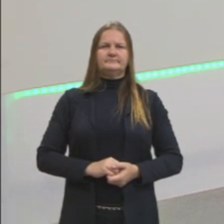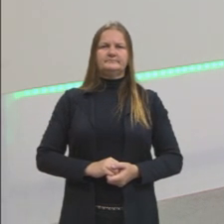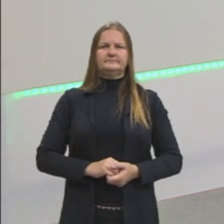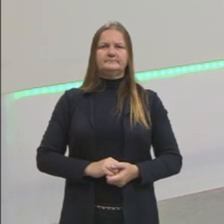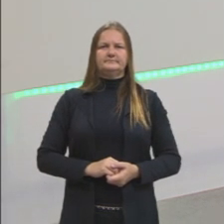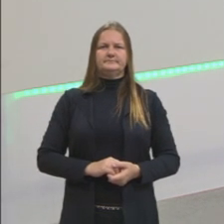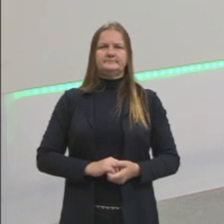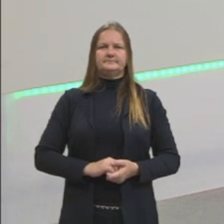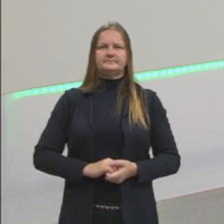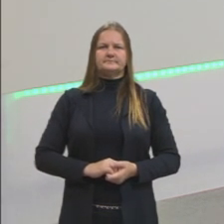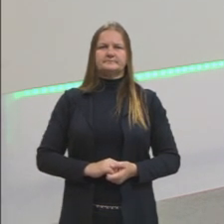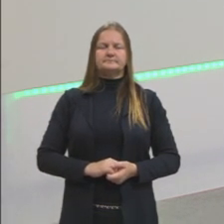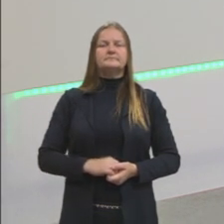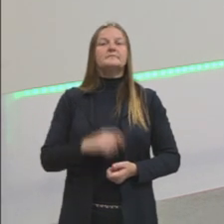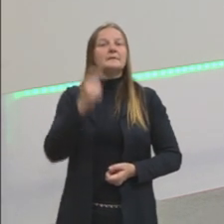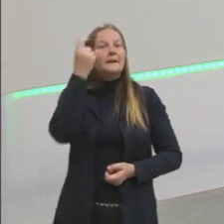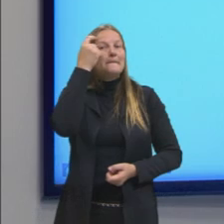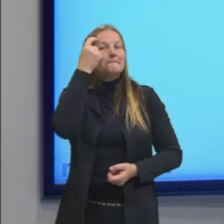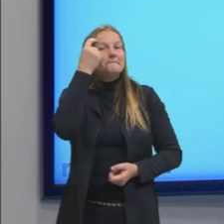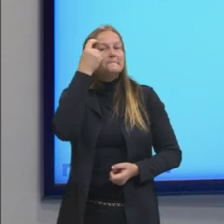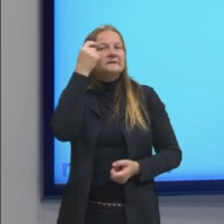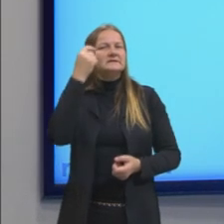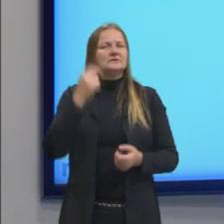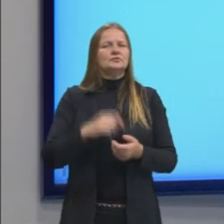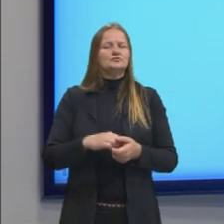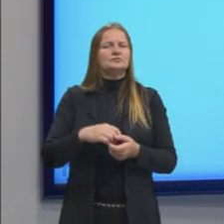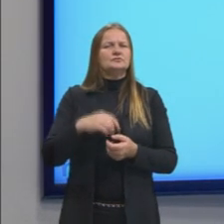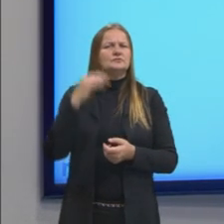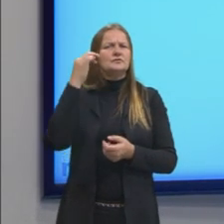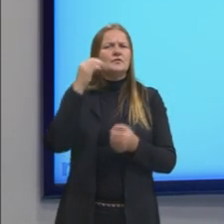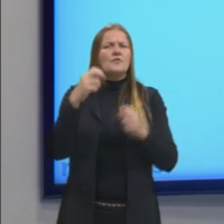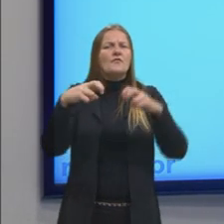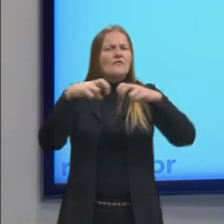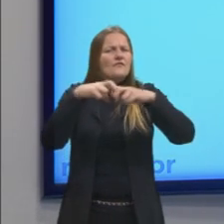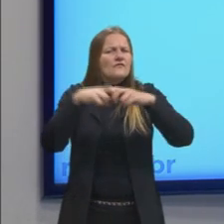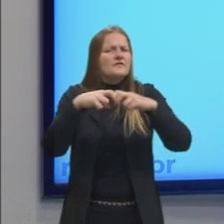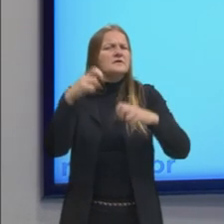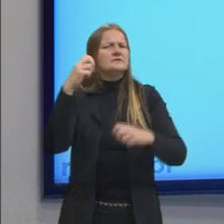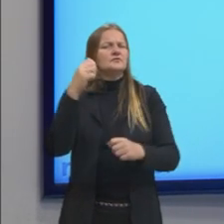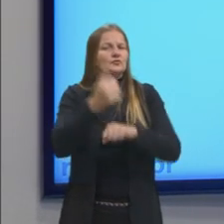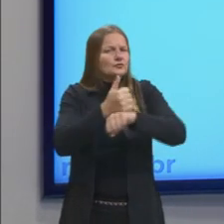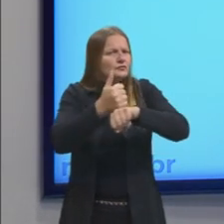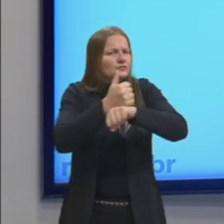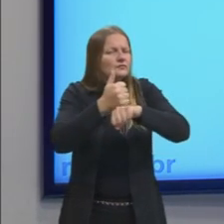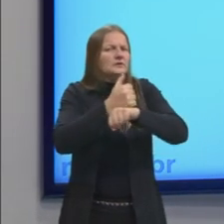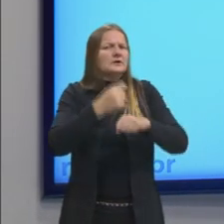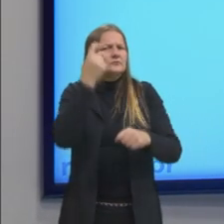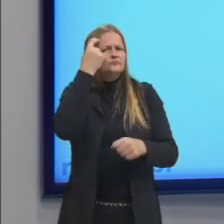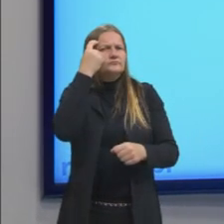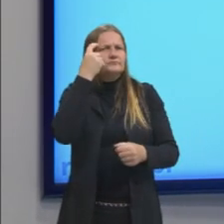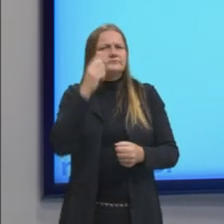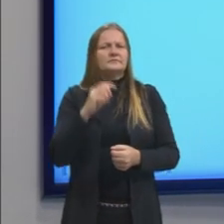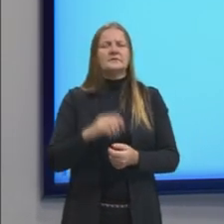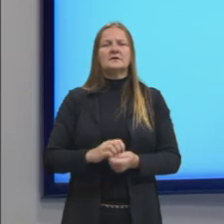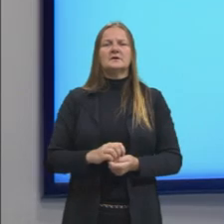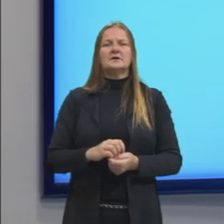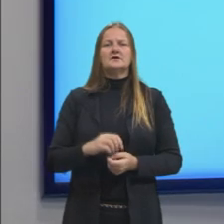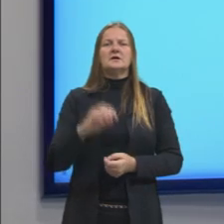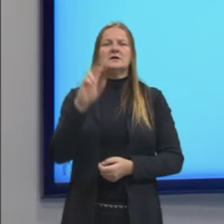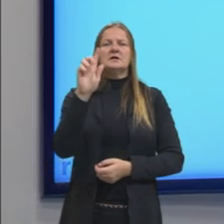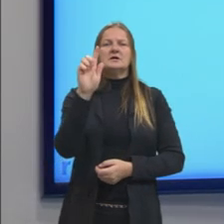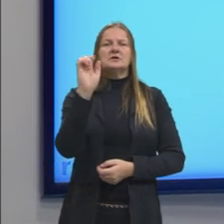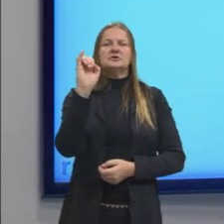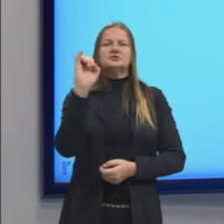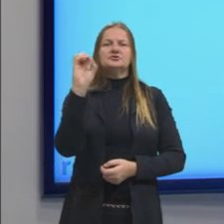Aqui eu trago alguns pensadores da época, pensadores físicos que começam a rever outras coisas. O Giordano Bruno é um padre.